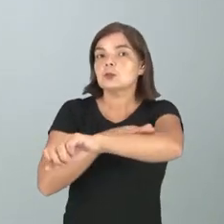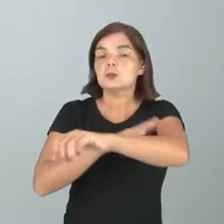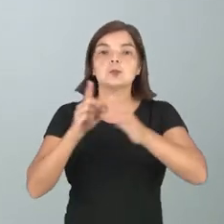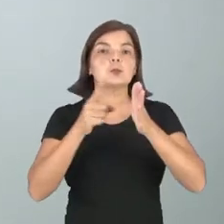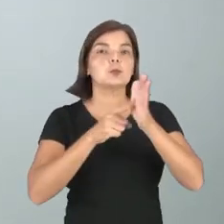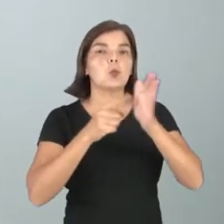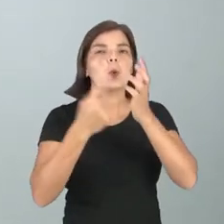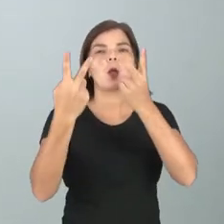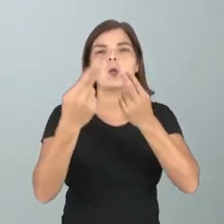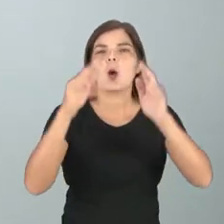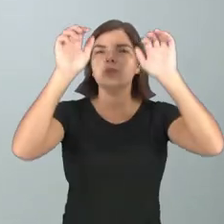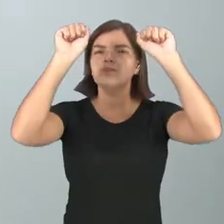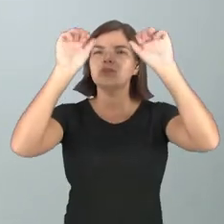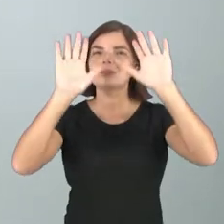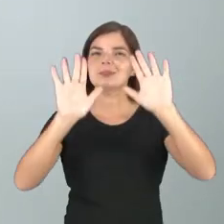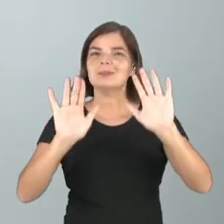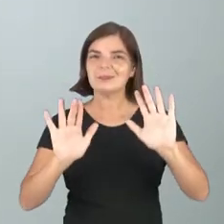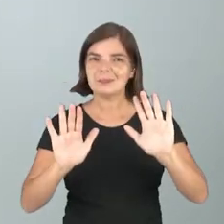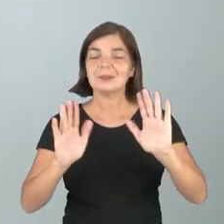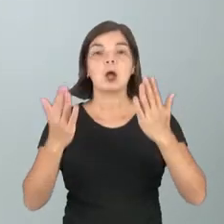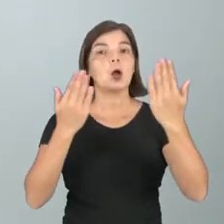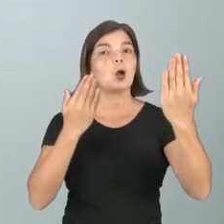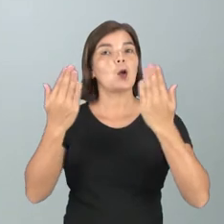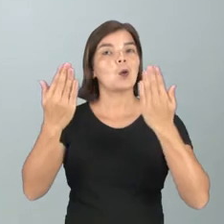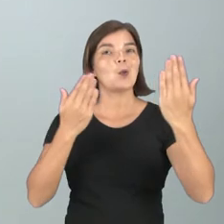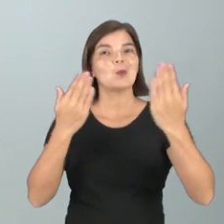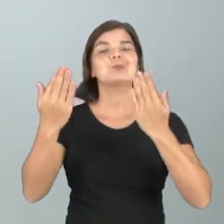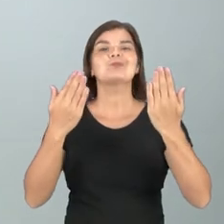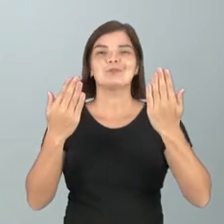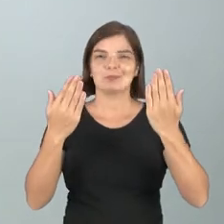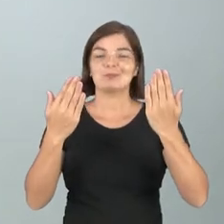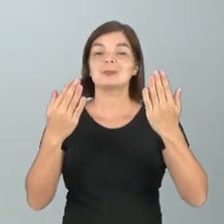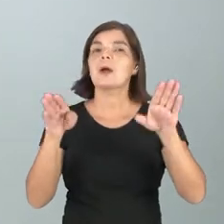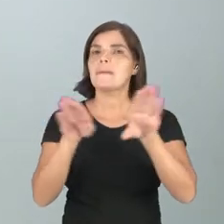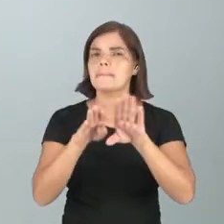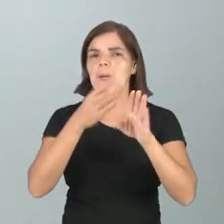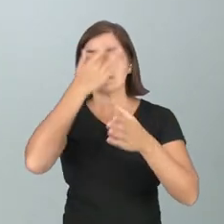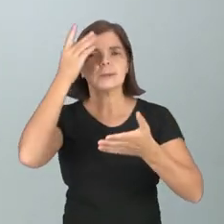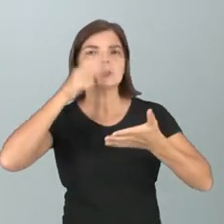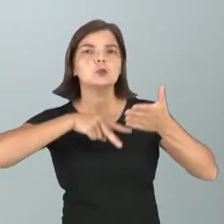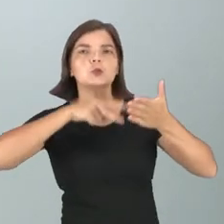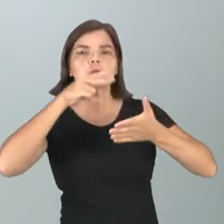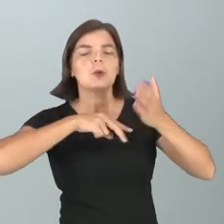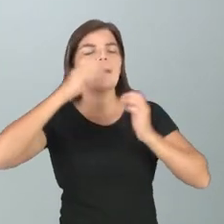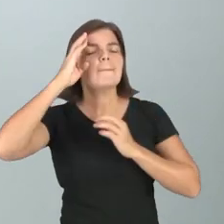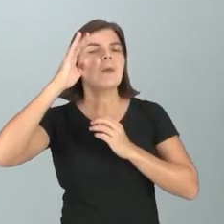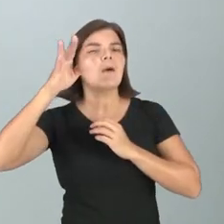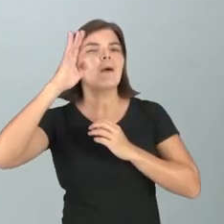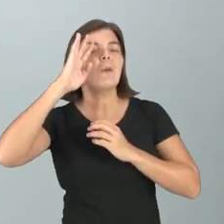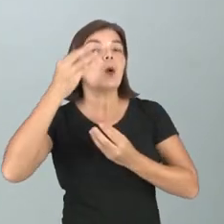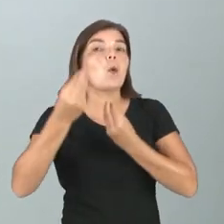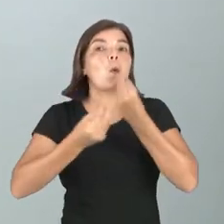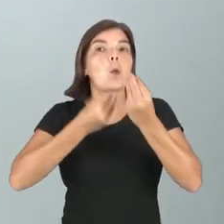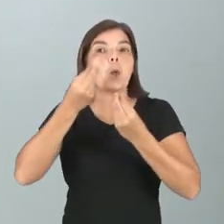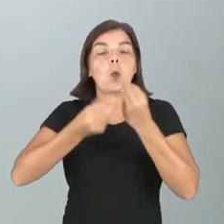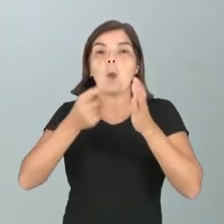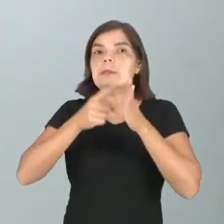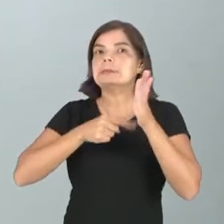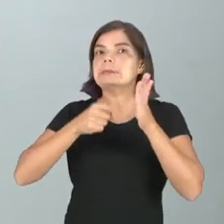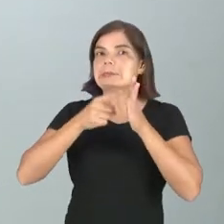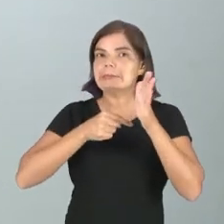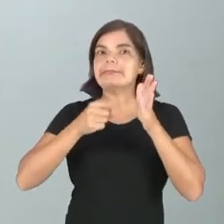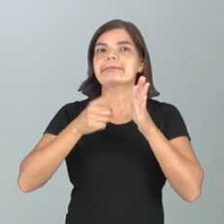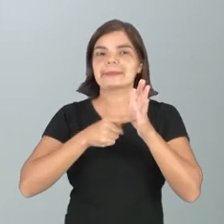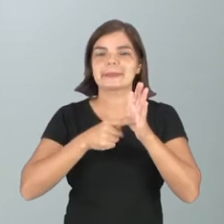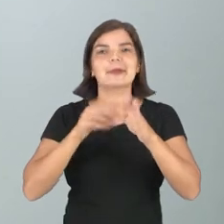Ele compara a pele da moça com a neve para que o leitor imagine o quão branca era a pele da moça. Além